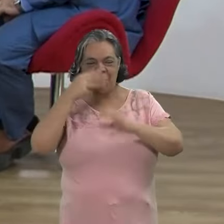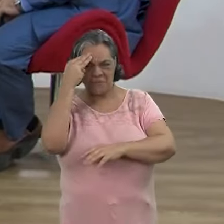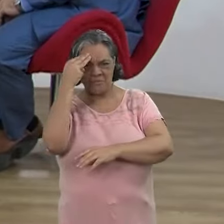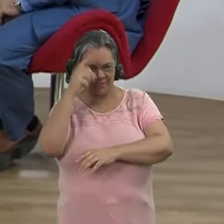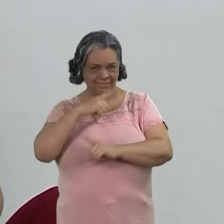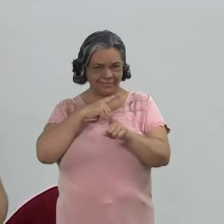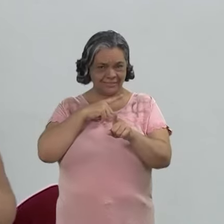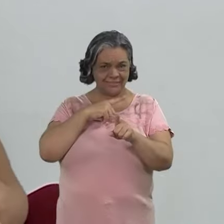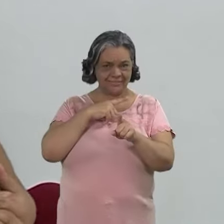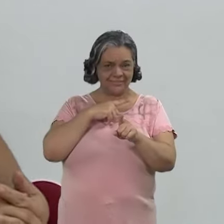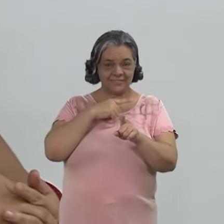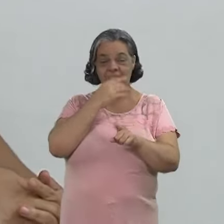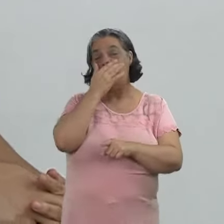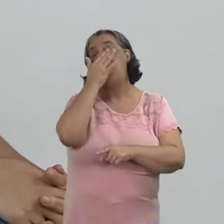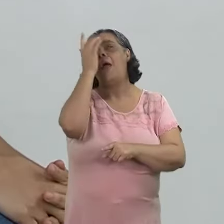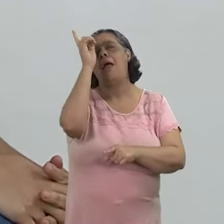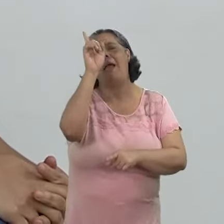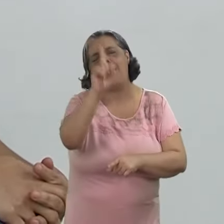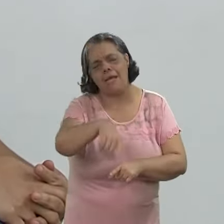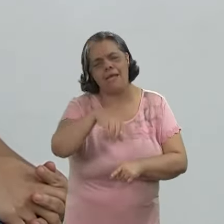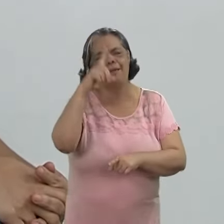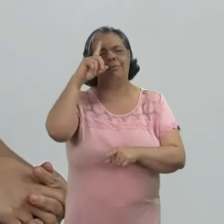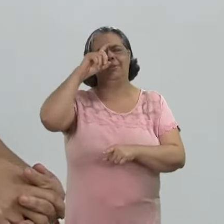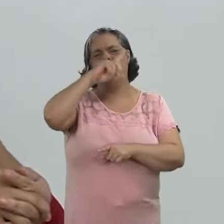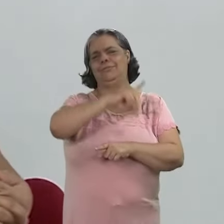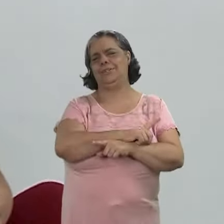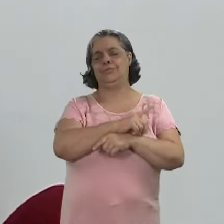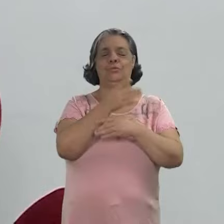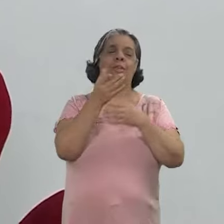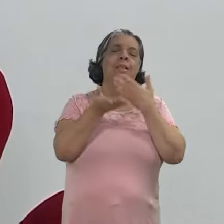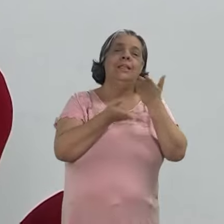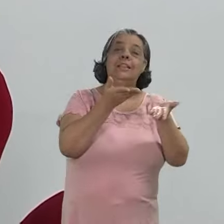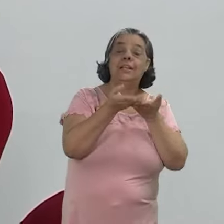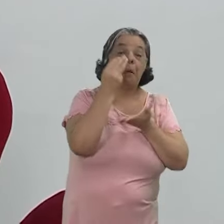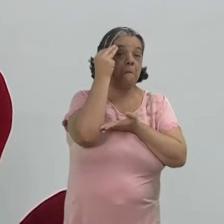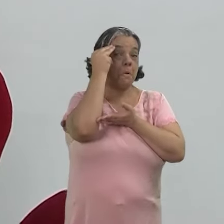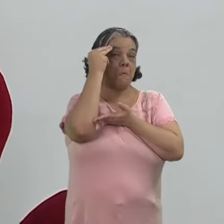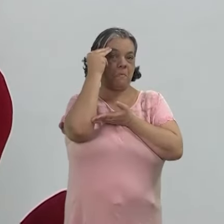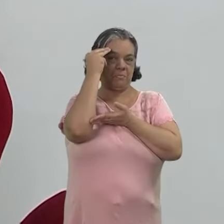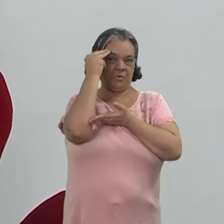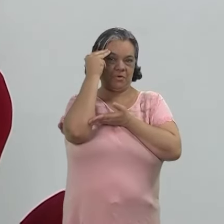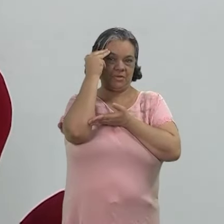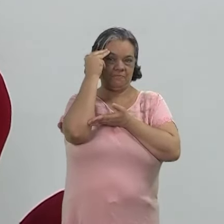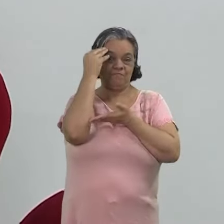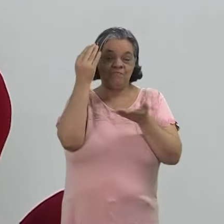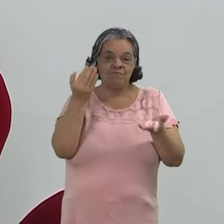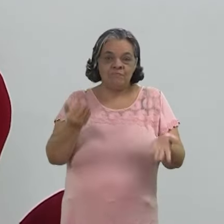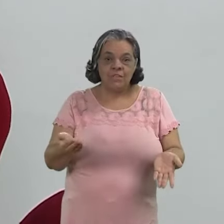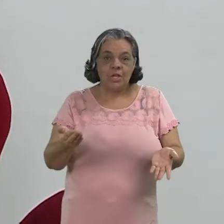e memória? Eu acho até difícil a gente tratar de memória,